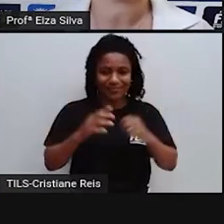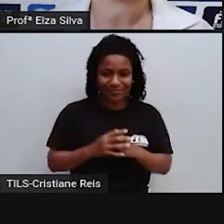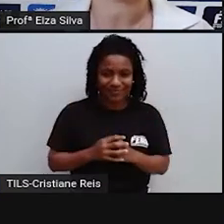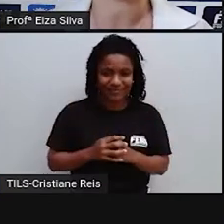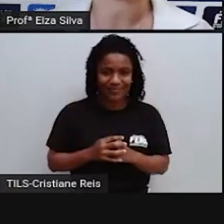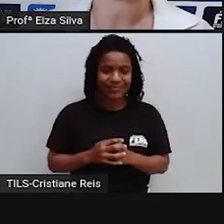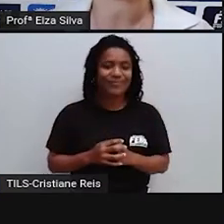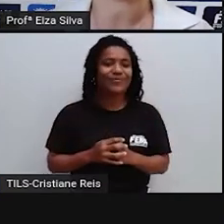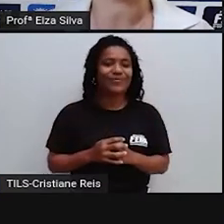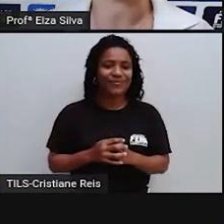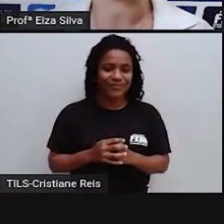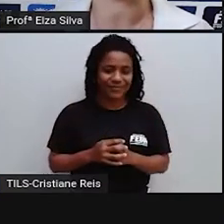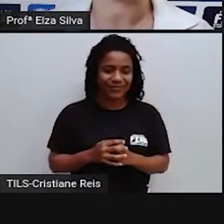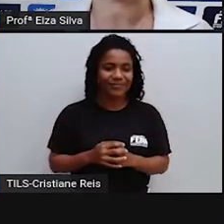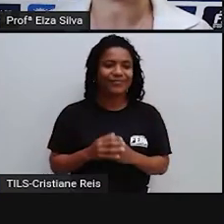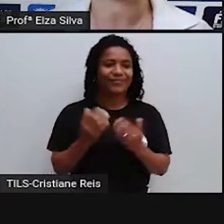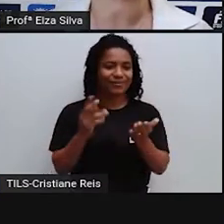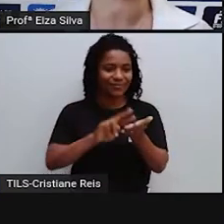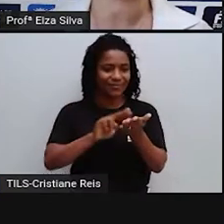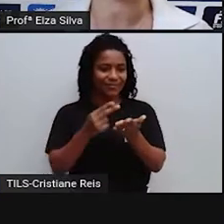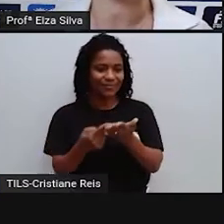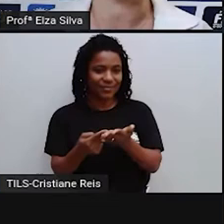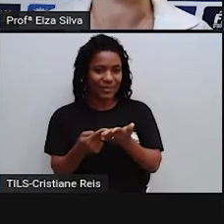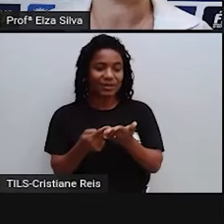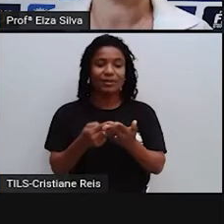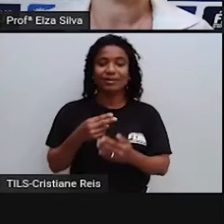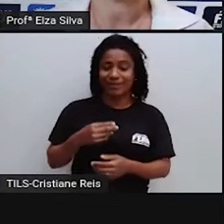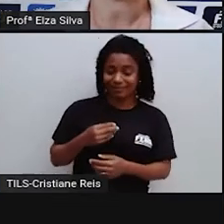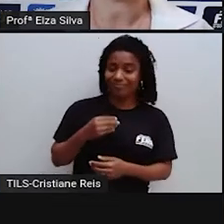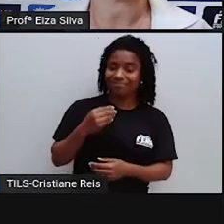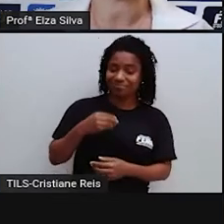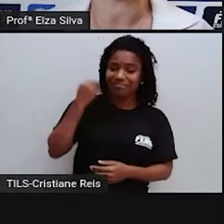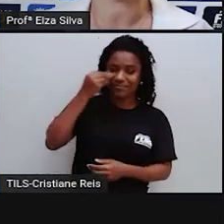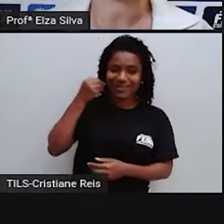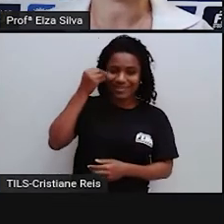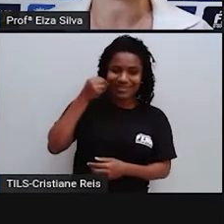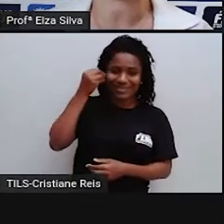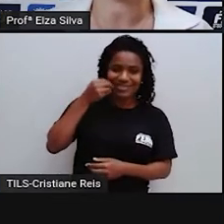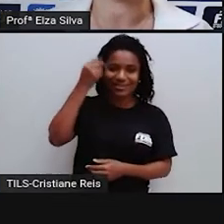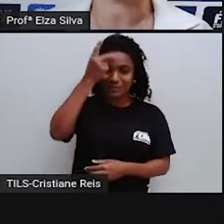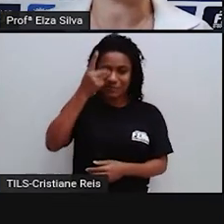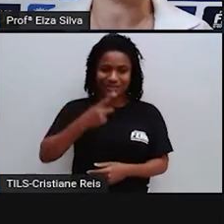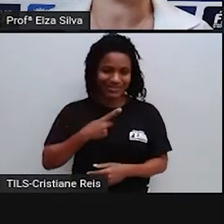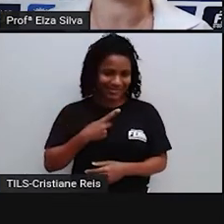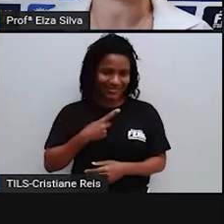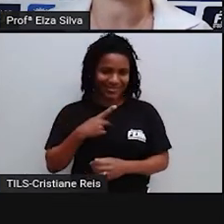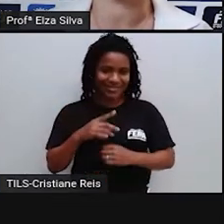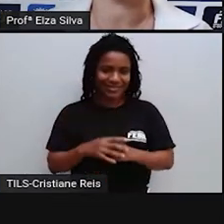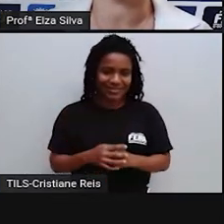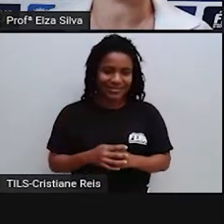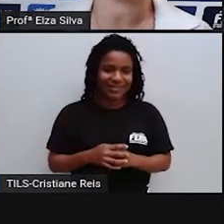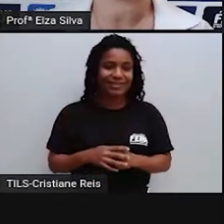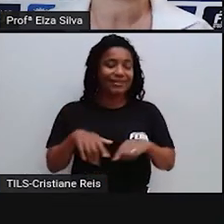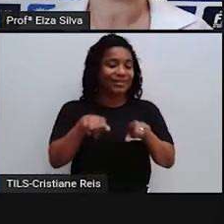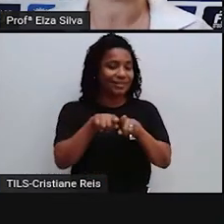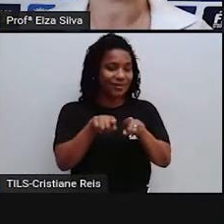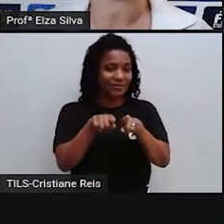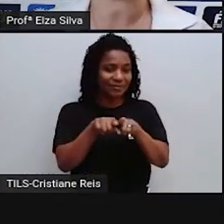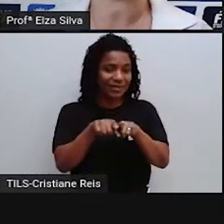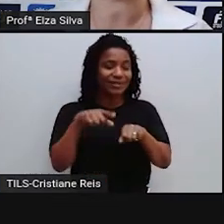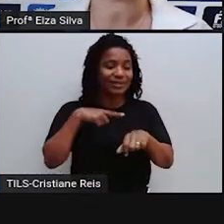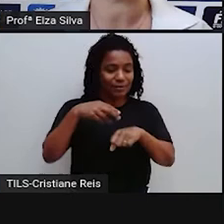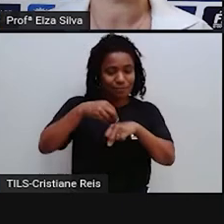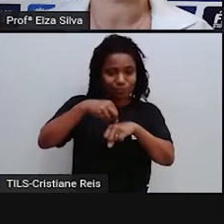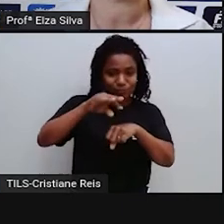tema. Personal, report. Relato pessoal. E vale também aquelas T's. Aquelas dicas de